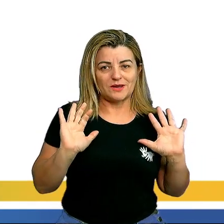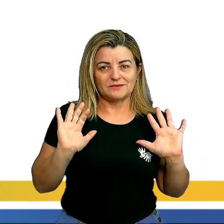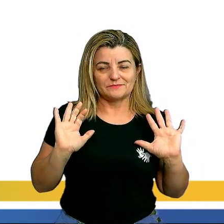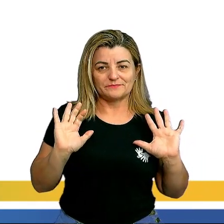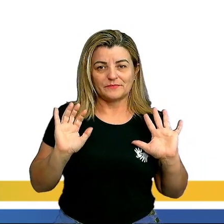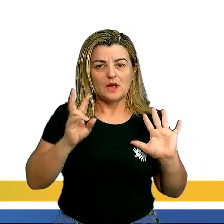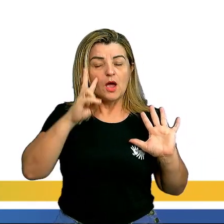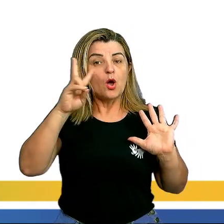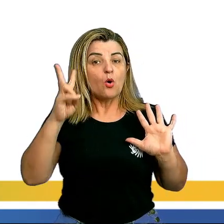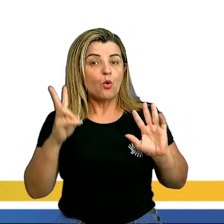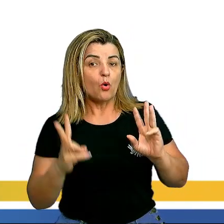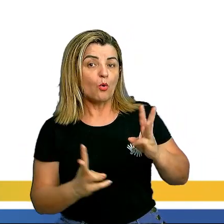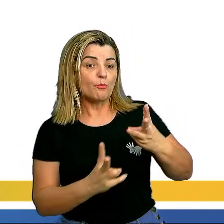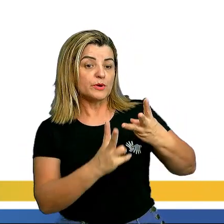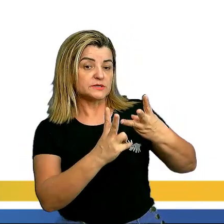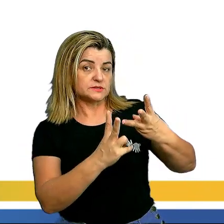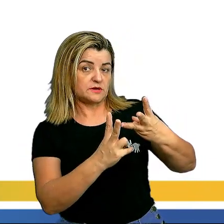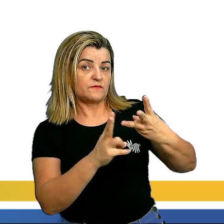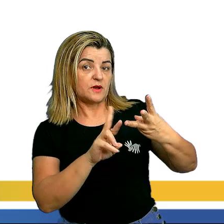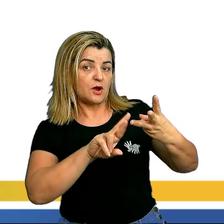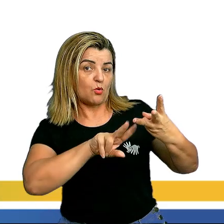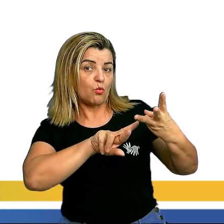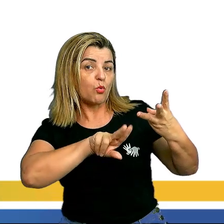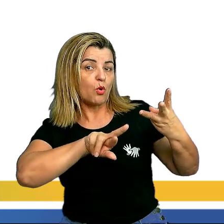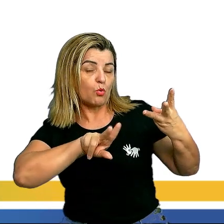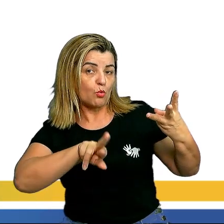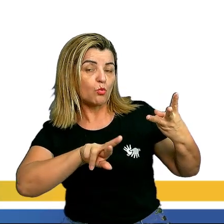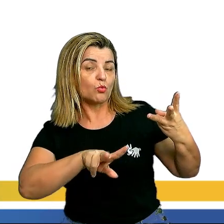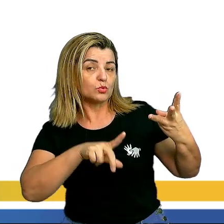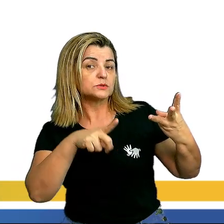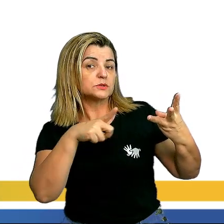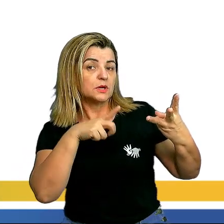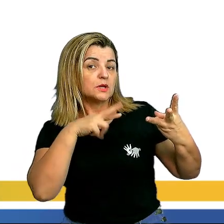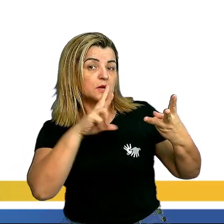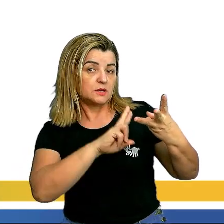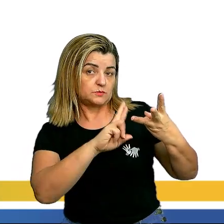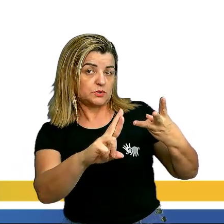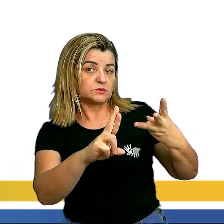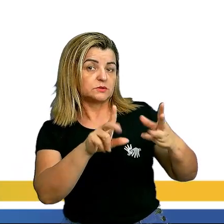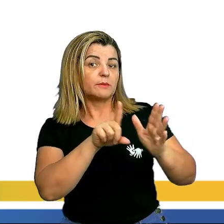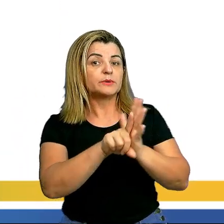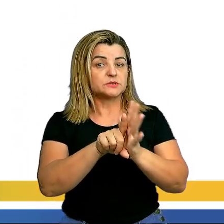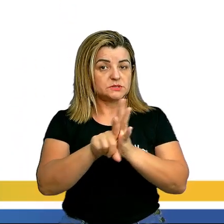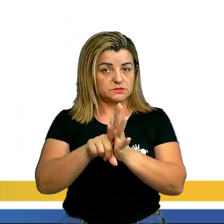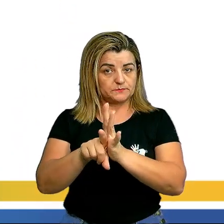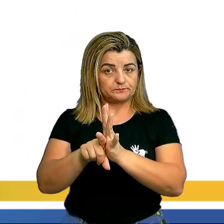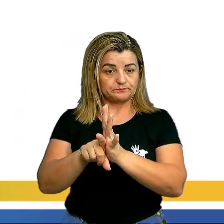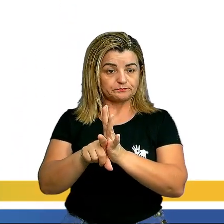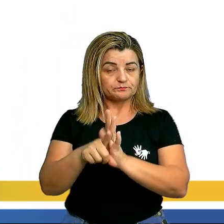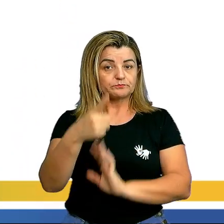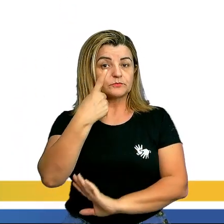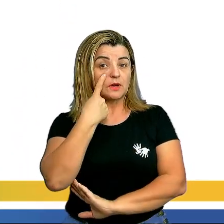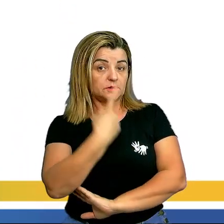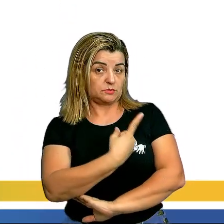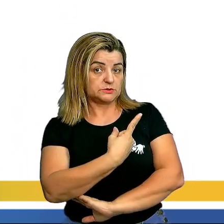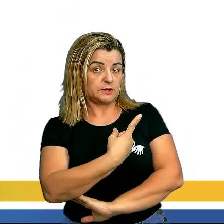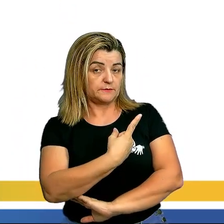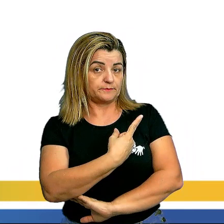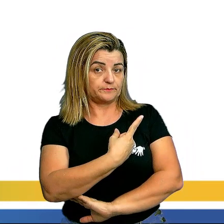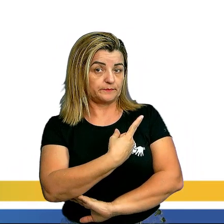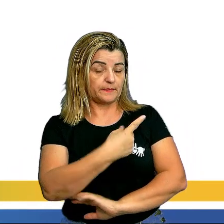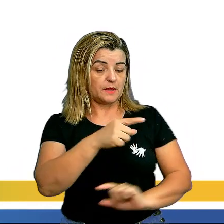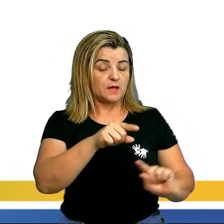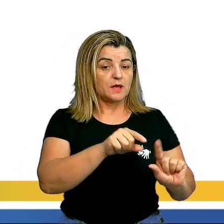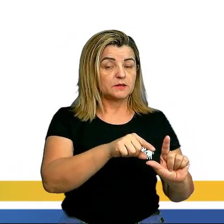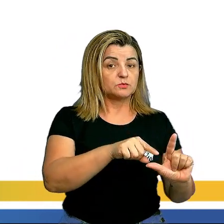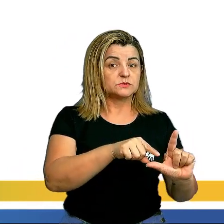Observe abaixo alguns resultados dessa pesquisa. Então nós temos aí um